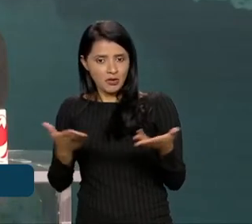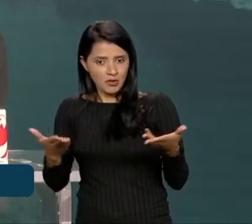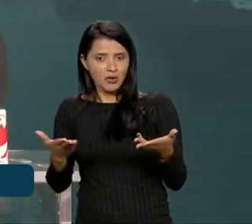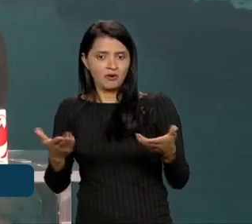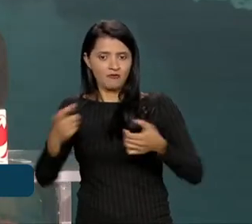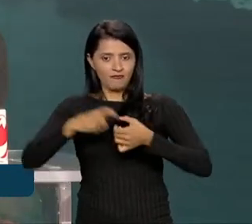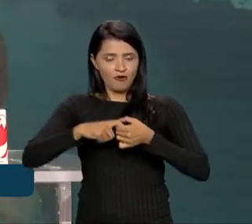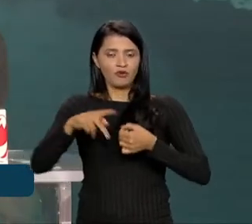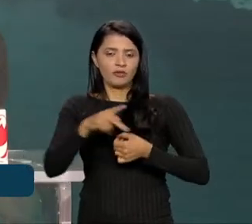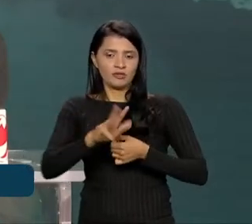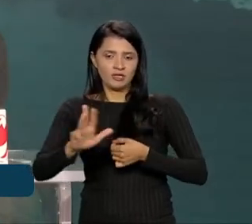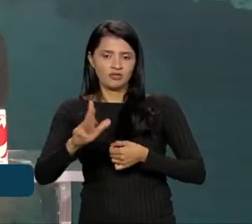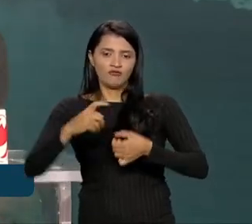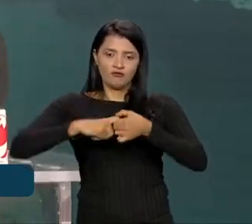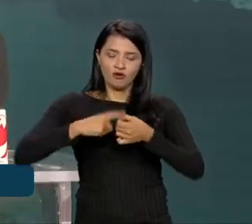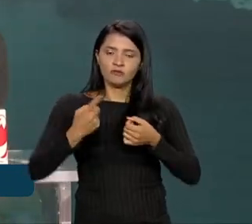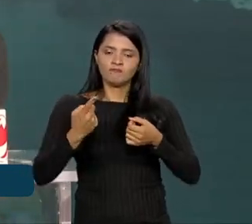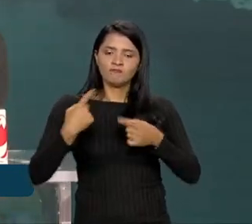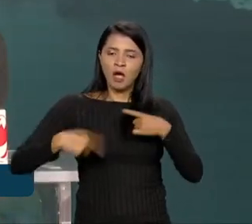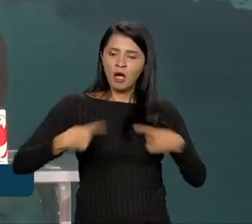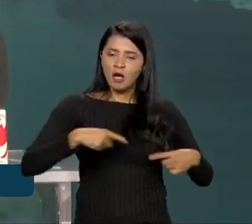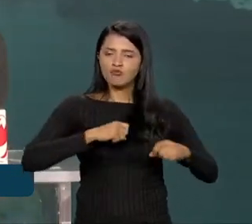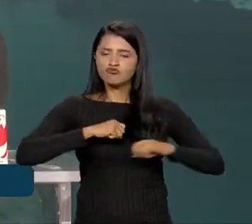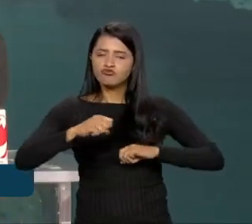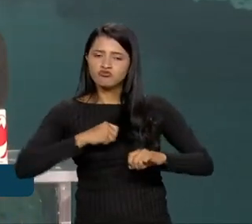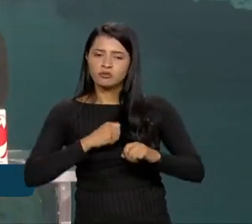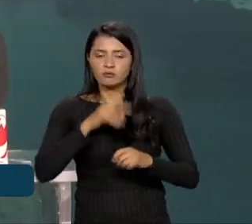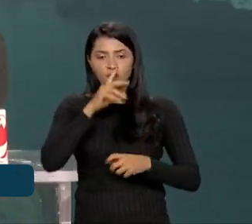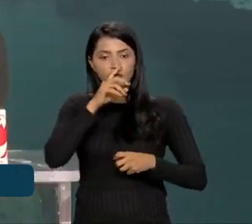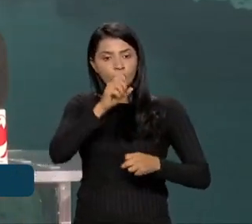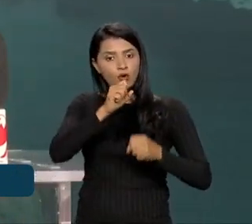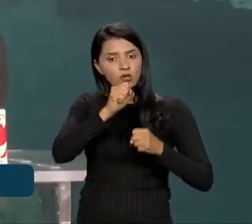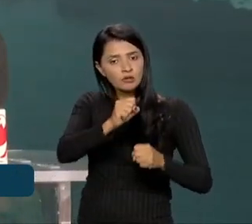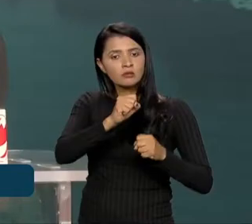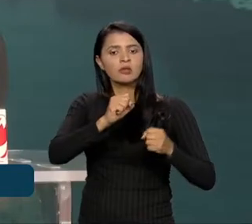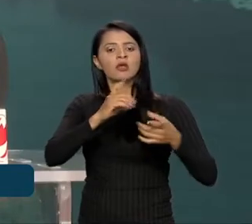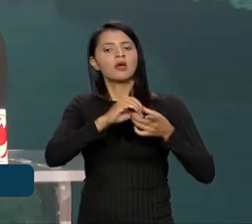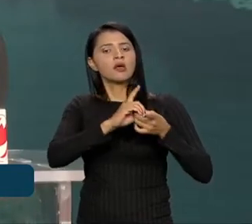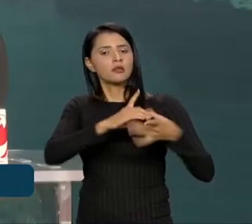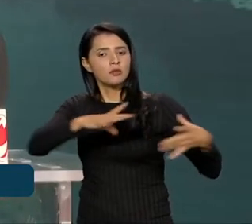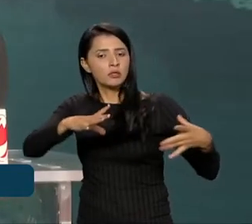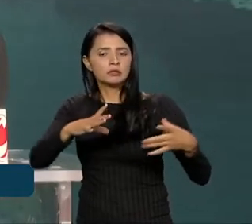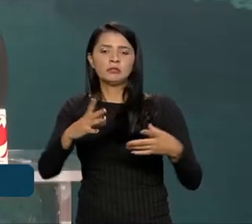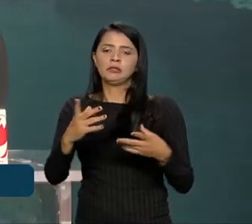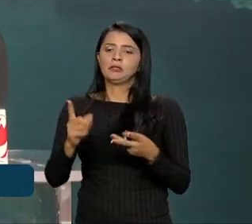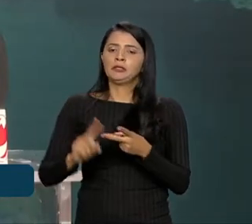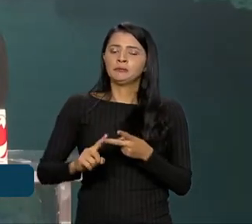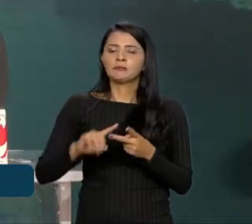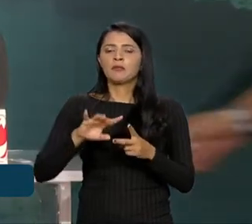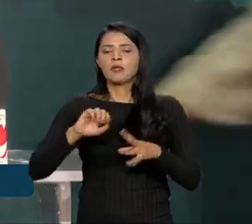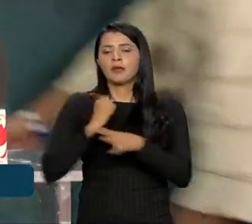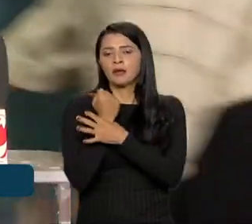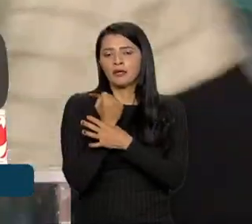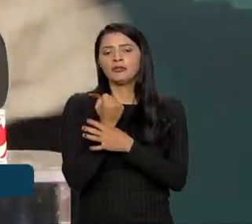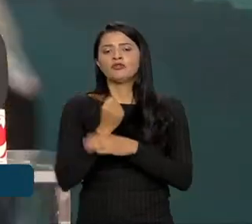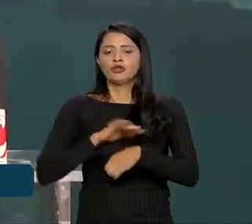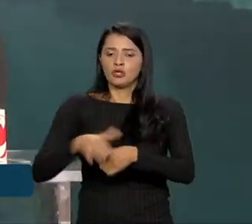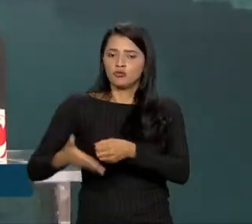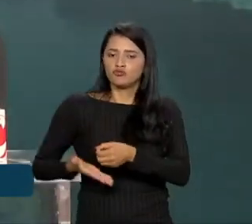retoma esse debate de fortalecer a democracia, de garantir a